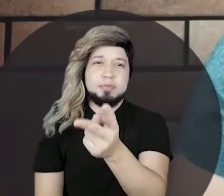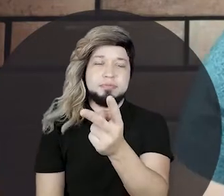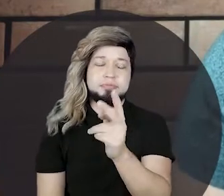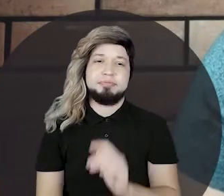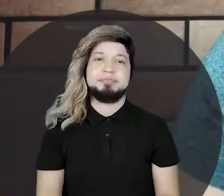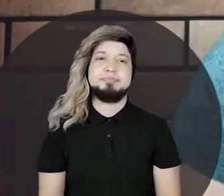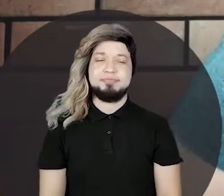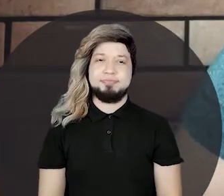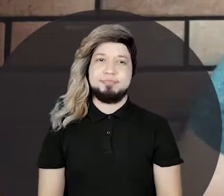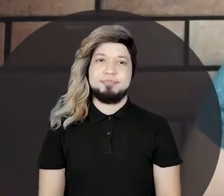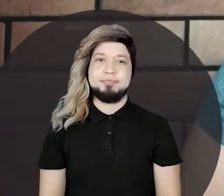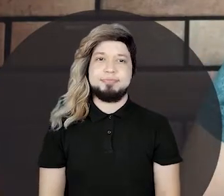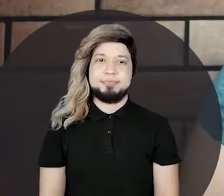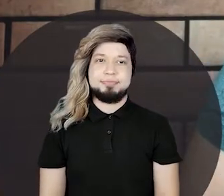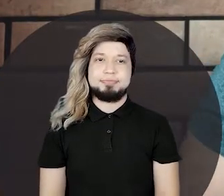E andar mais um pouquinho.